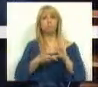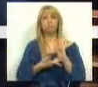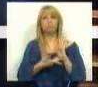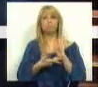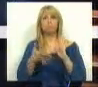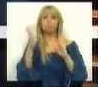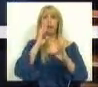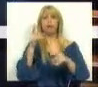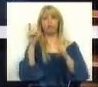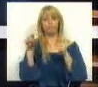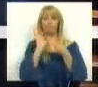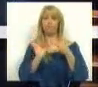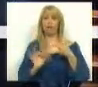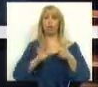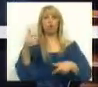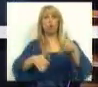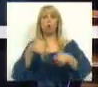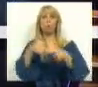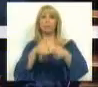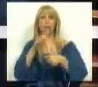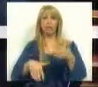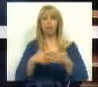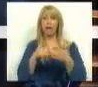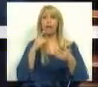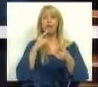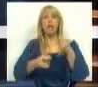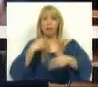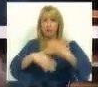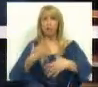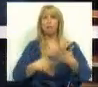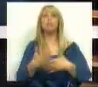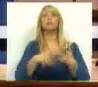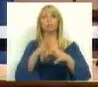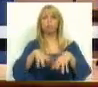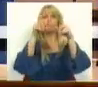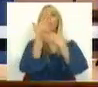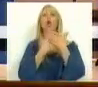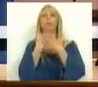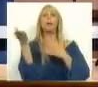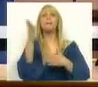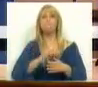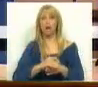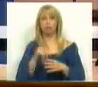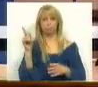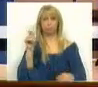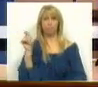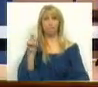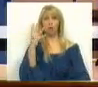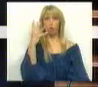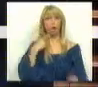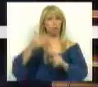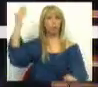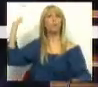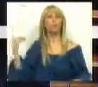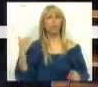fatores de competitividade, de dinamização e de crescimento da economia? Mais, há quatro meses este Parlamento,